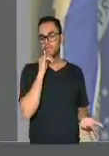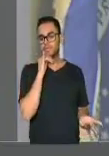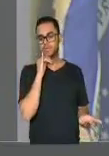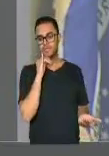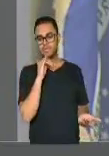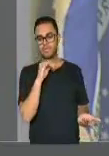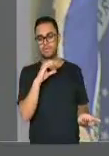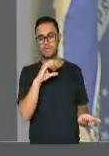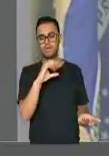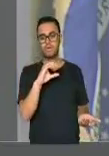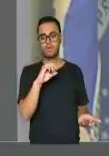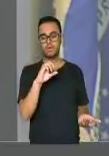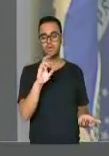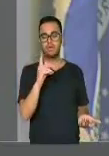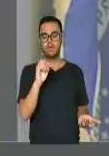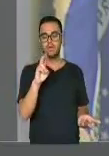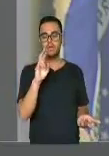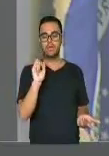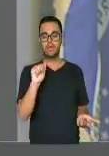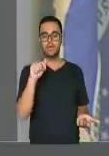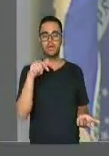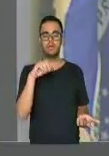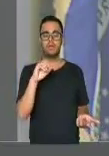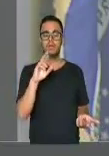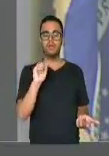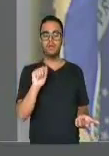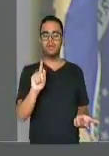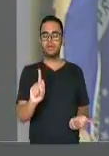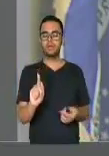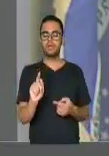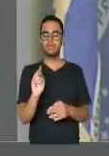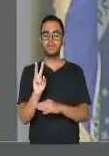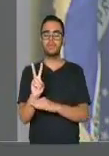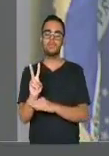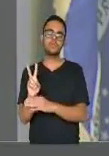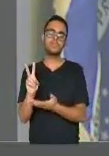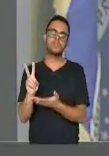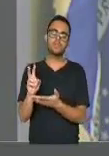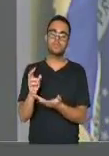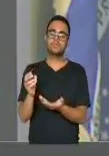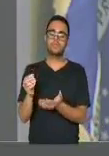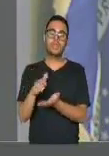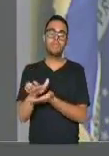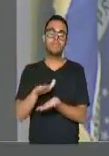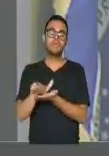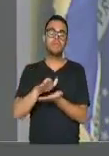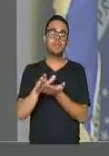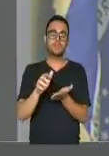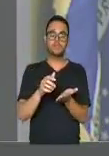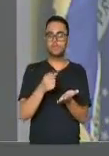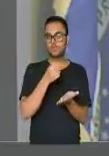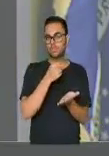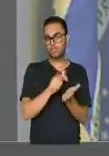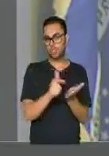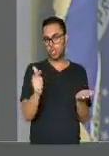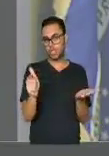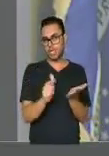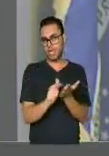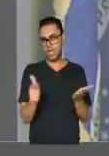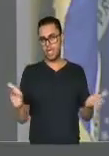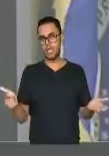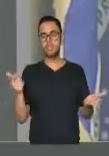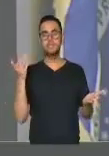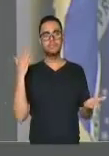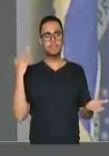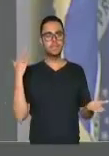coragem, que para cuidar da parte de imprensa, para imprimir jornais, para imprimir documentos, na